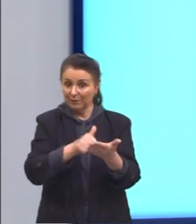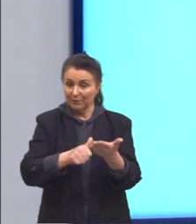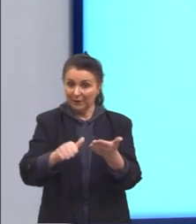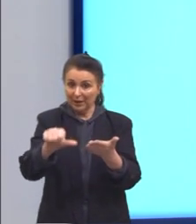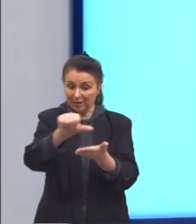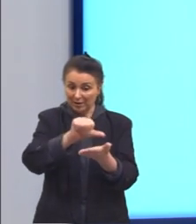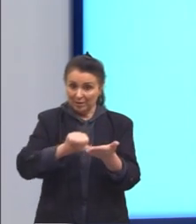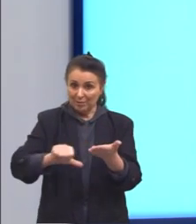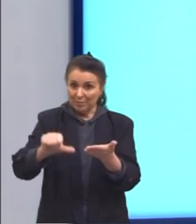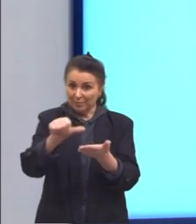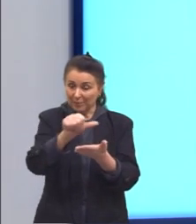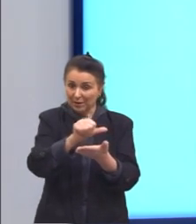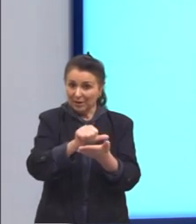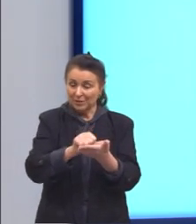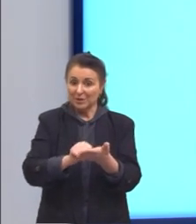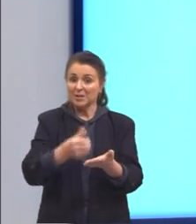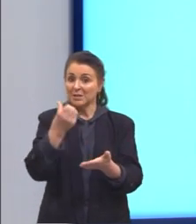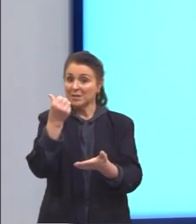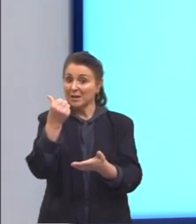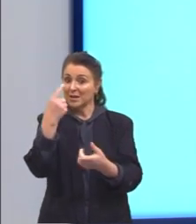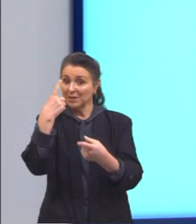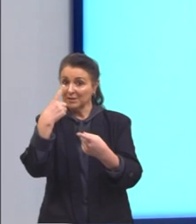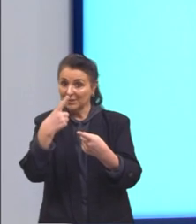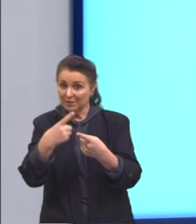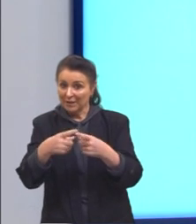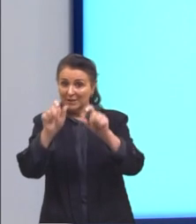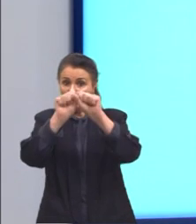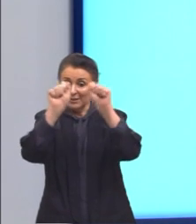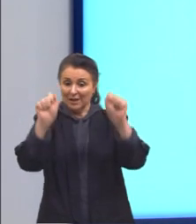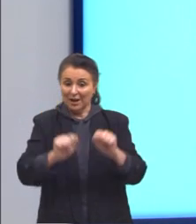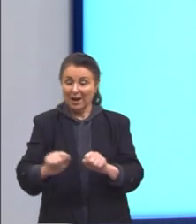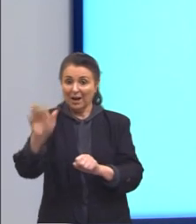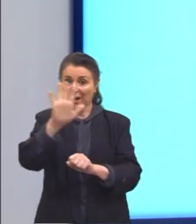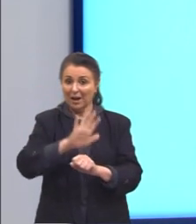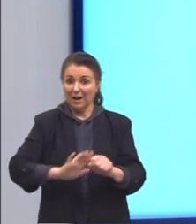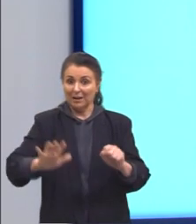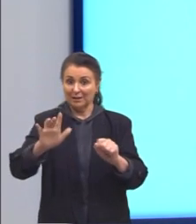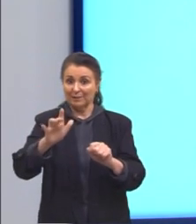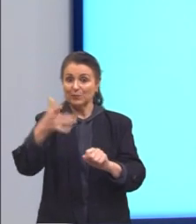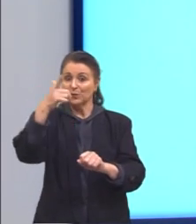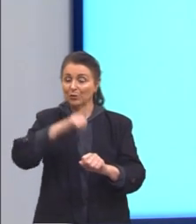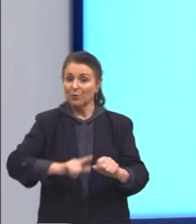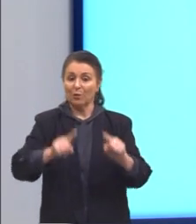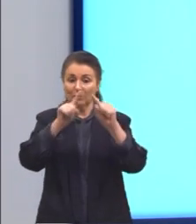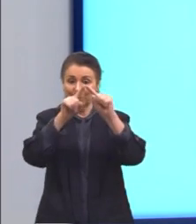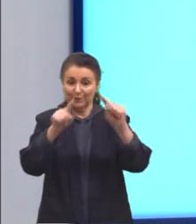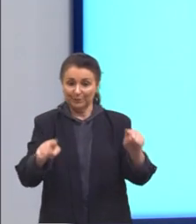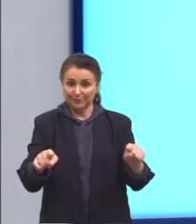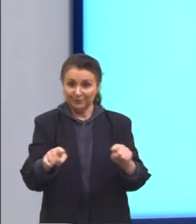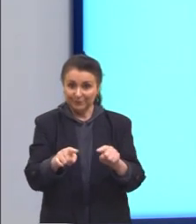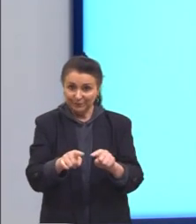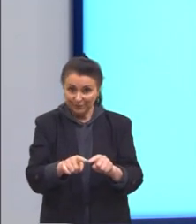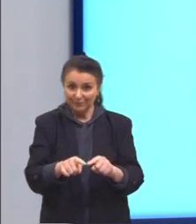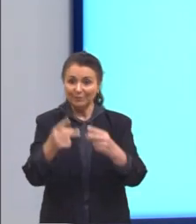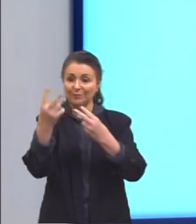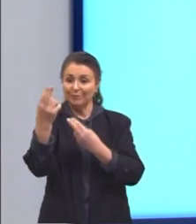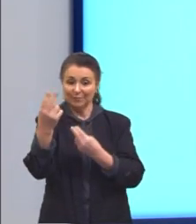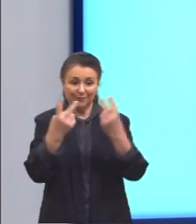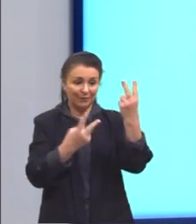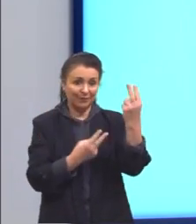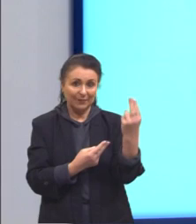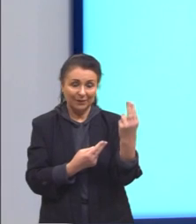área do triângulo, tá? Esse triângulo aqui, novamente, ele é um triângulo equilátero,